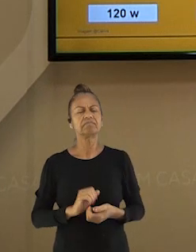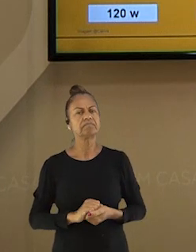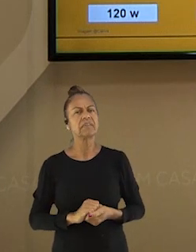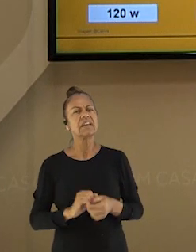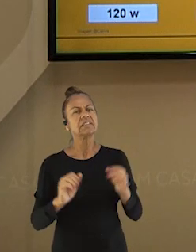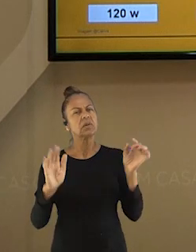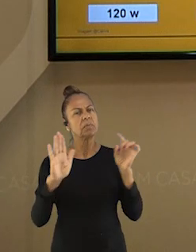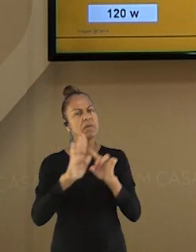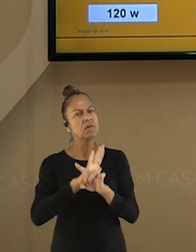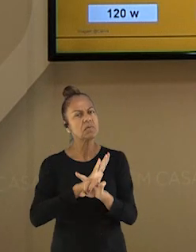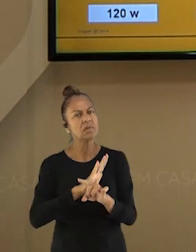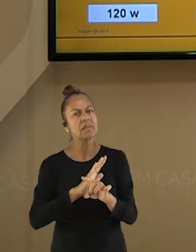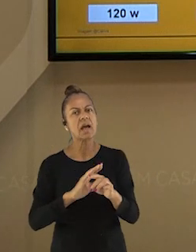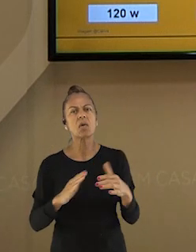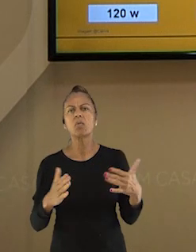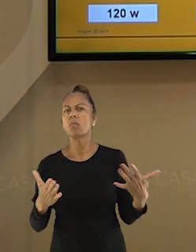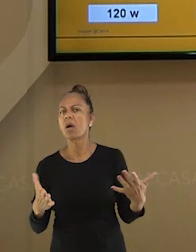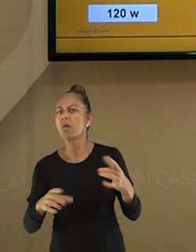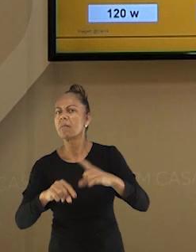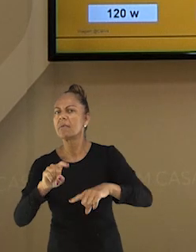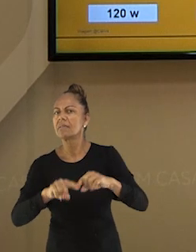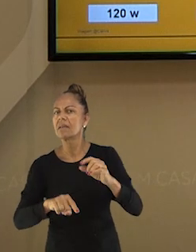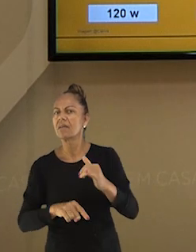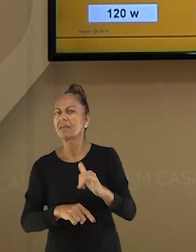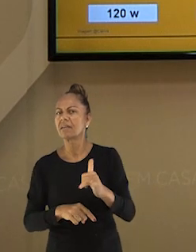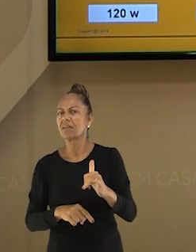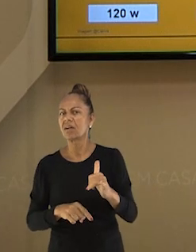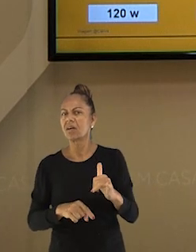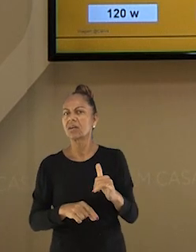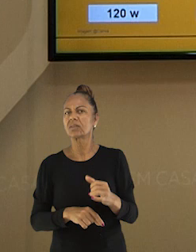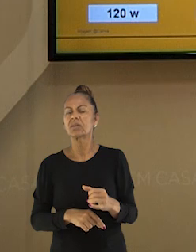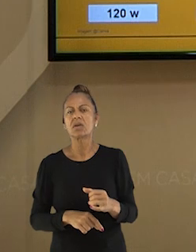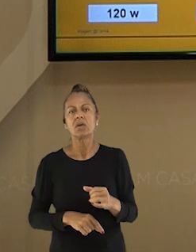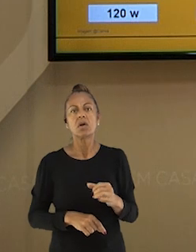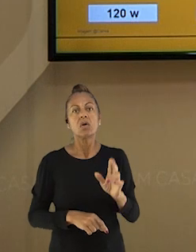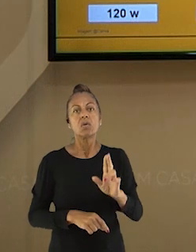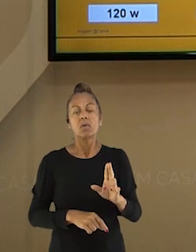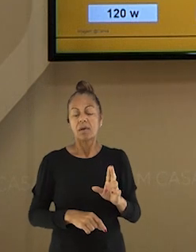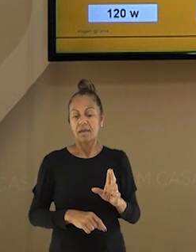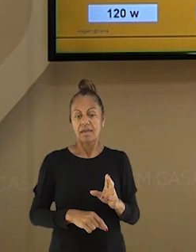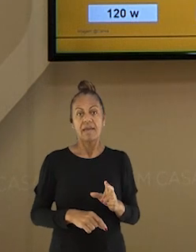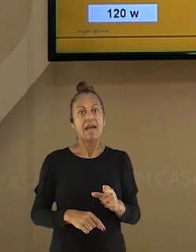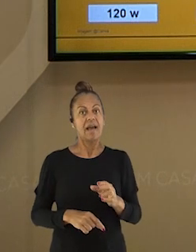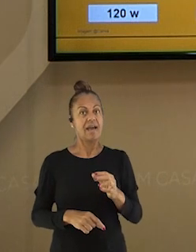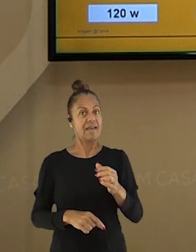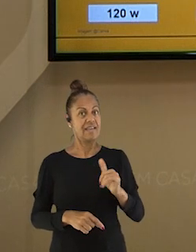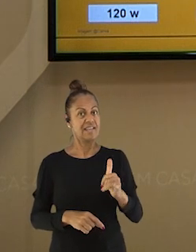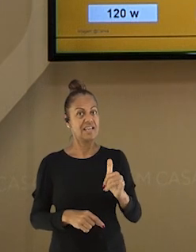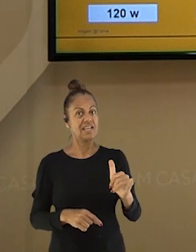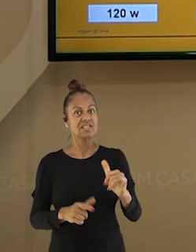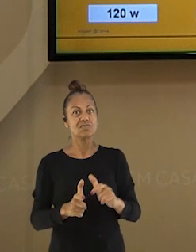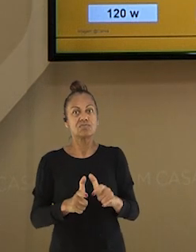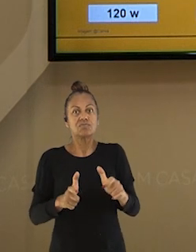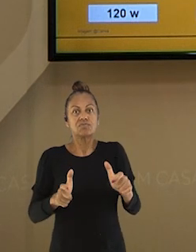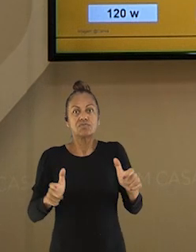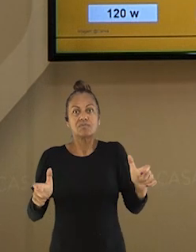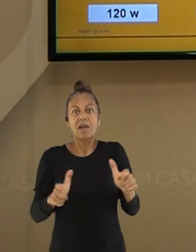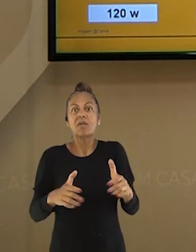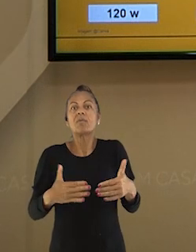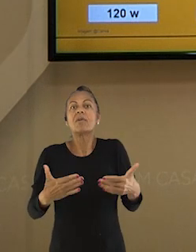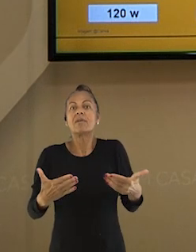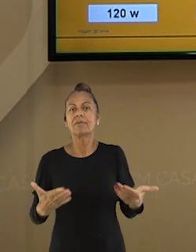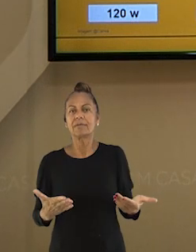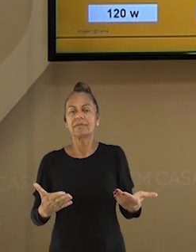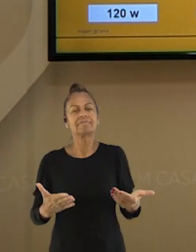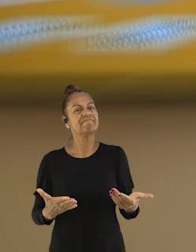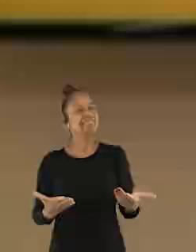o aparelho que consome mais energia elétrica, qual seria? Certamente você iria responder que é o chuveiro